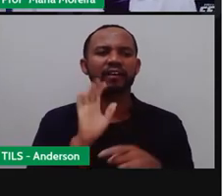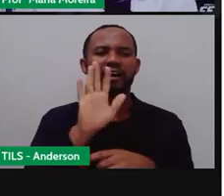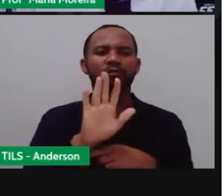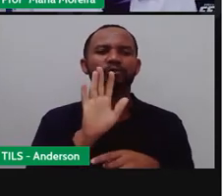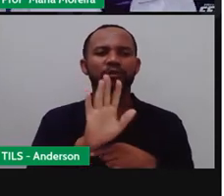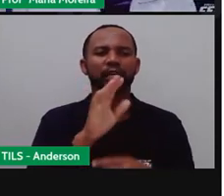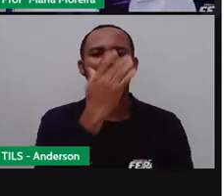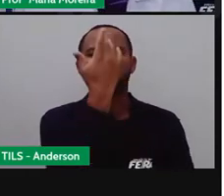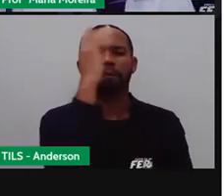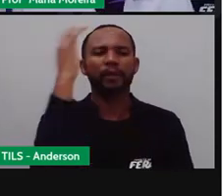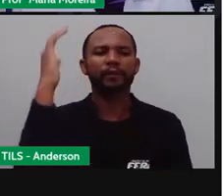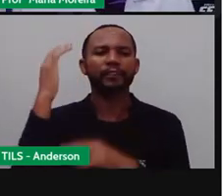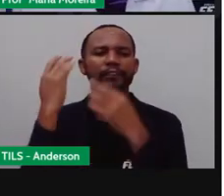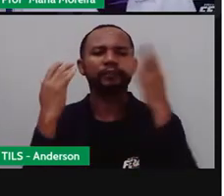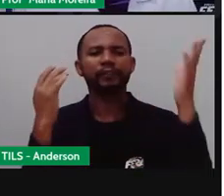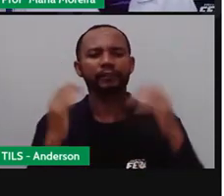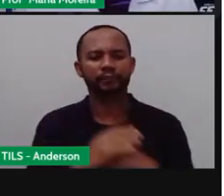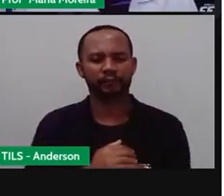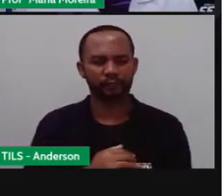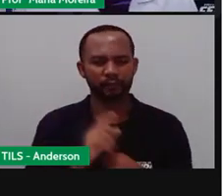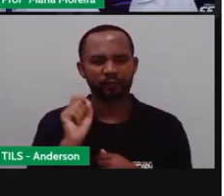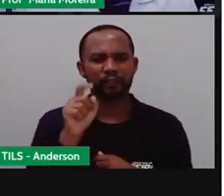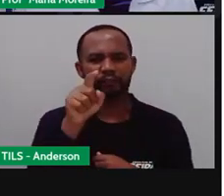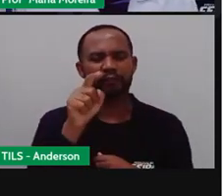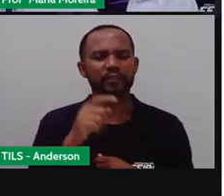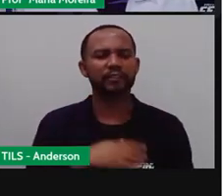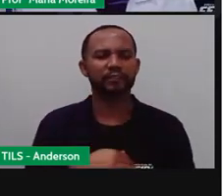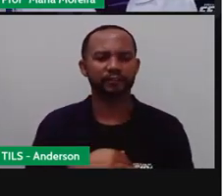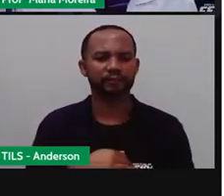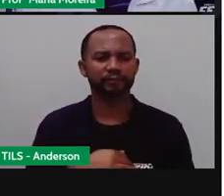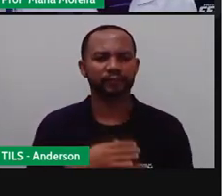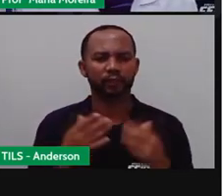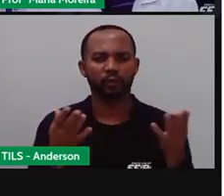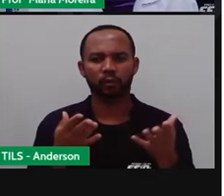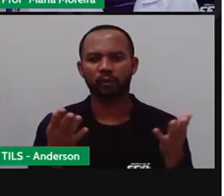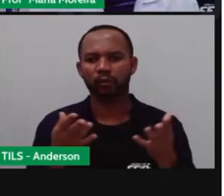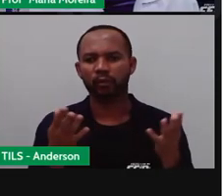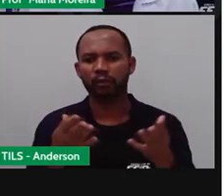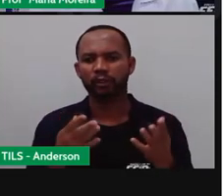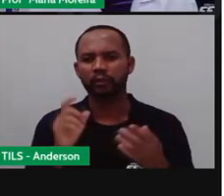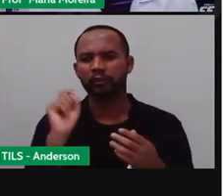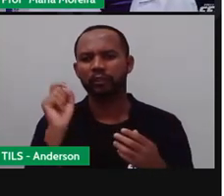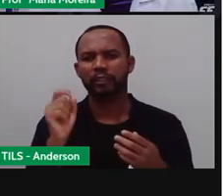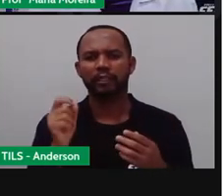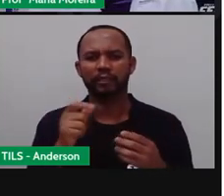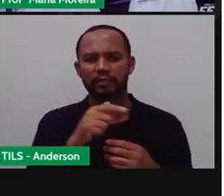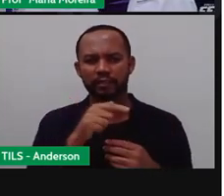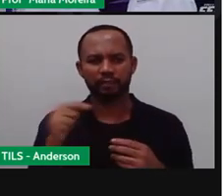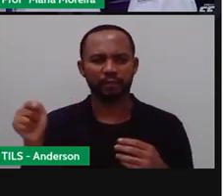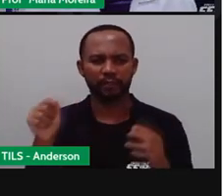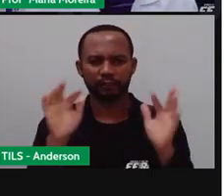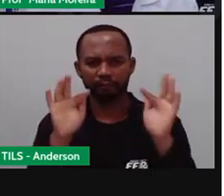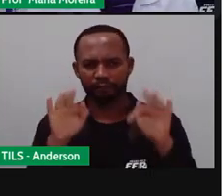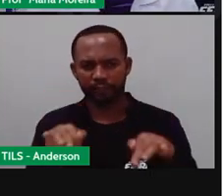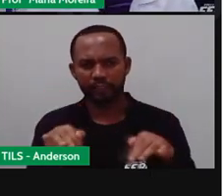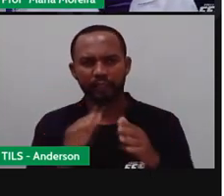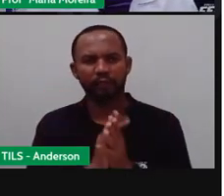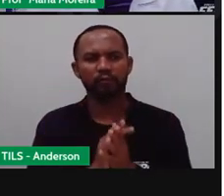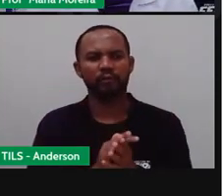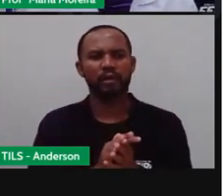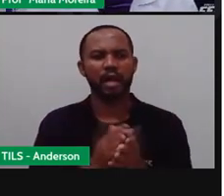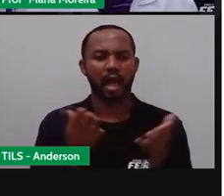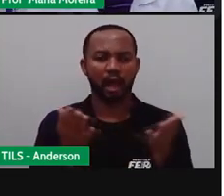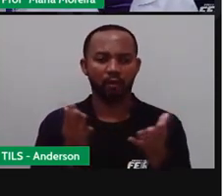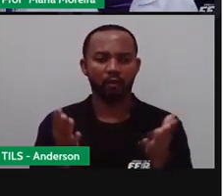Na primeira semana de aula E a Pró lançou essa pergunta Hoje Estamos aqui Na última semana E a Pró Continua